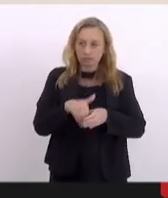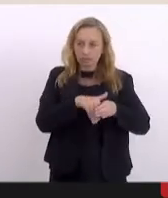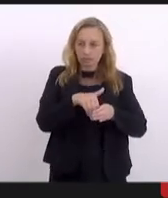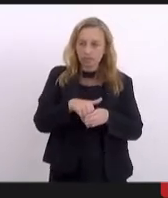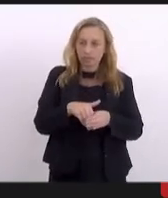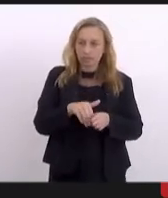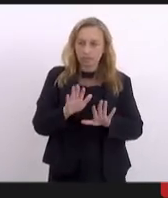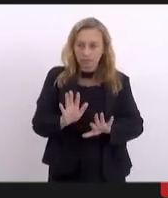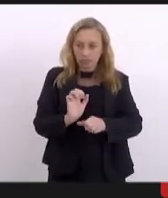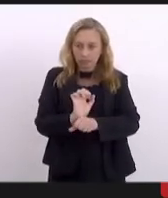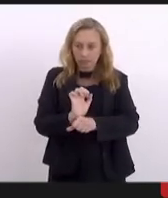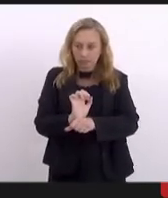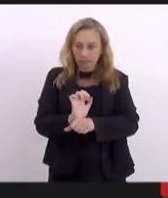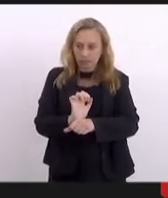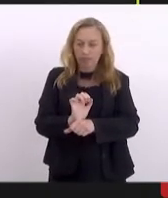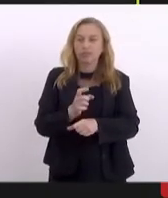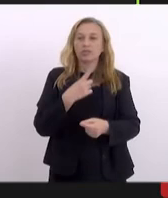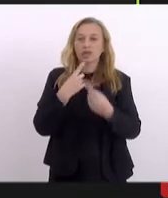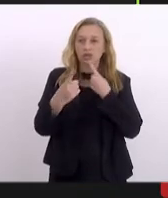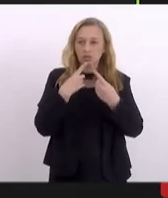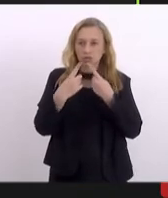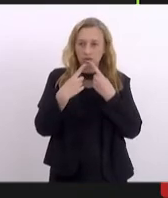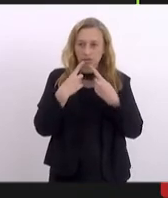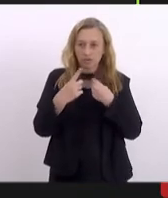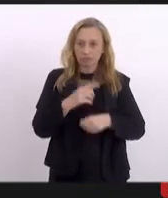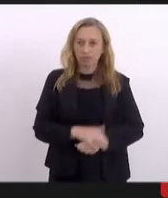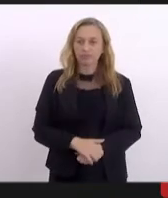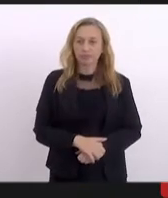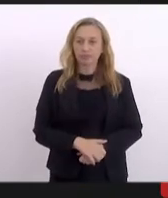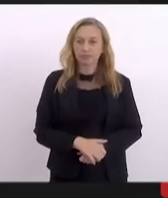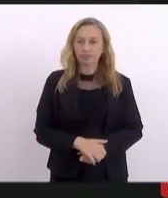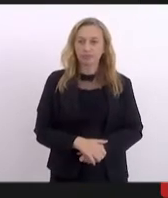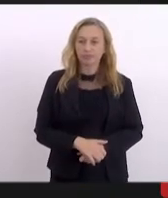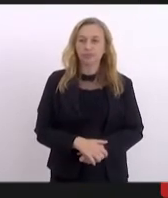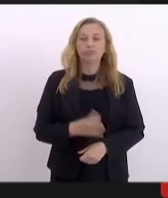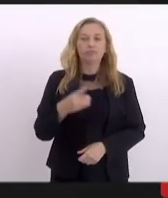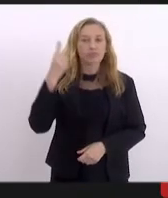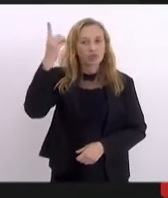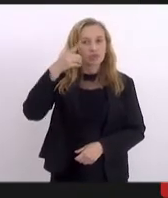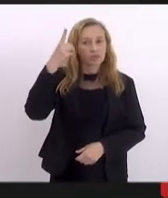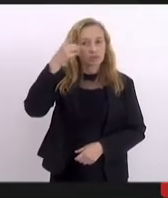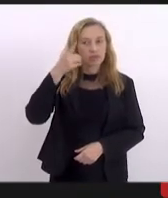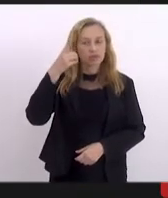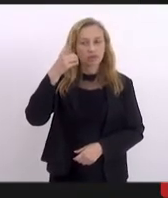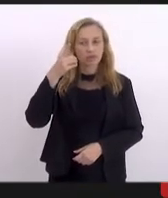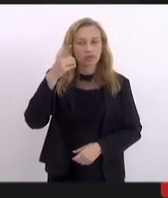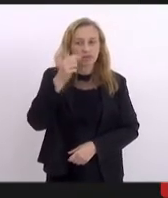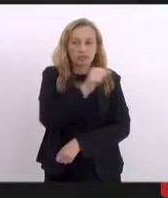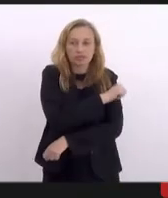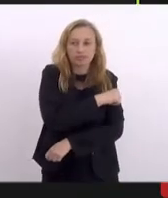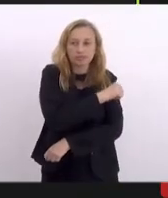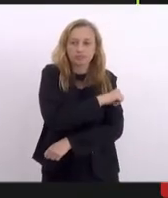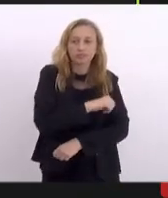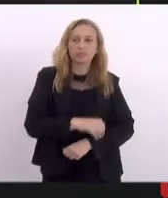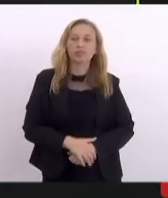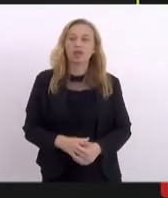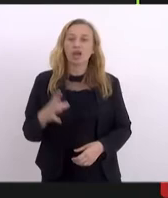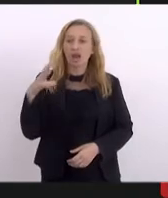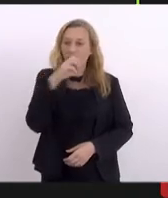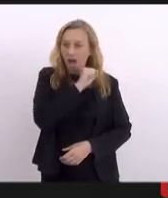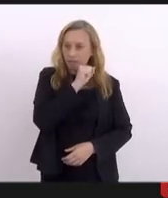Para discutir. Em discussão. Para discutir, deputada enfermeira Rejano. Assim, muito